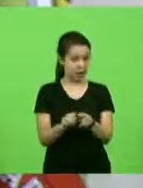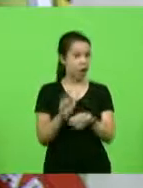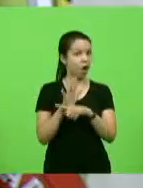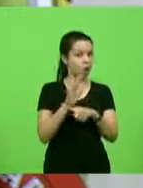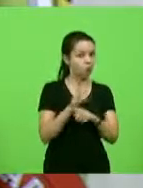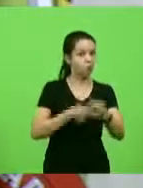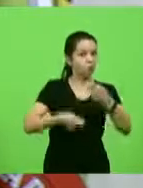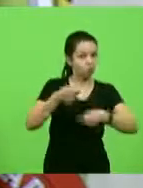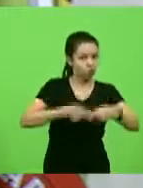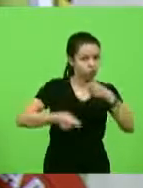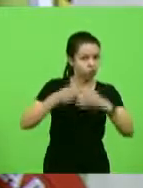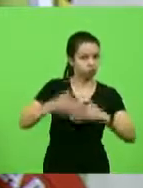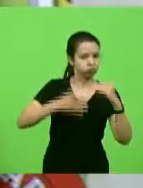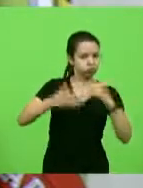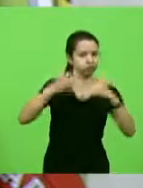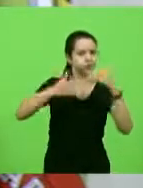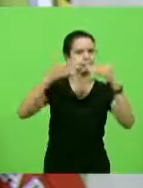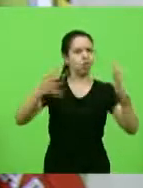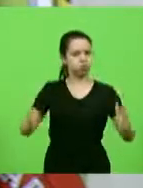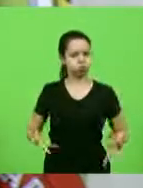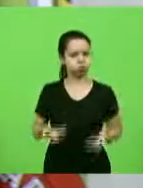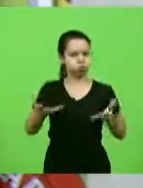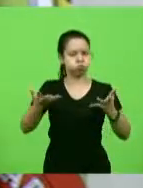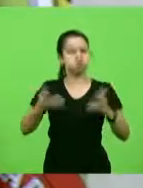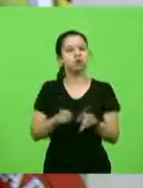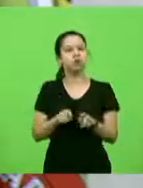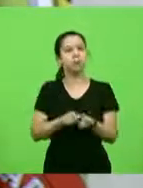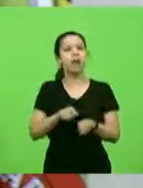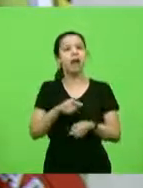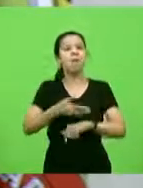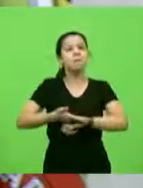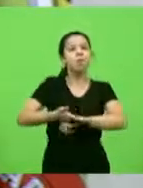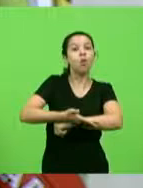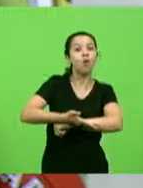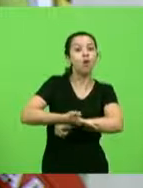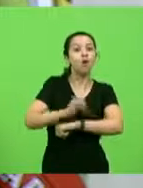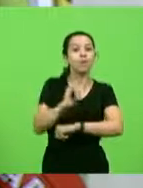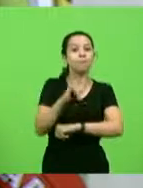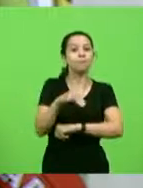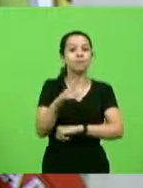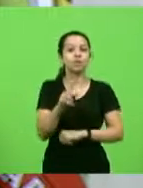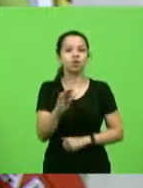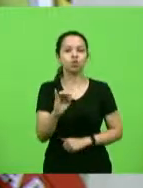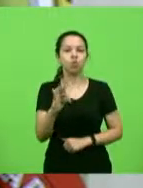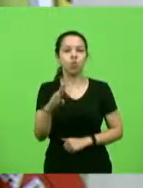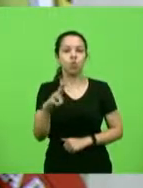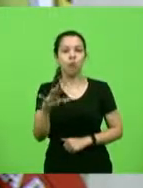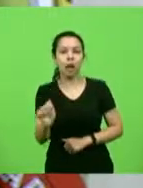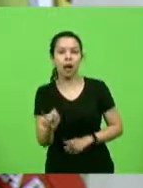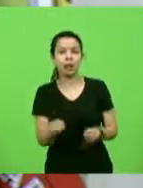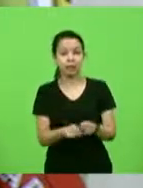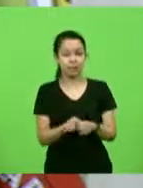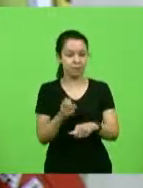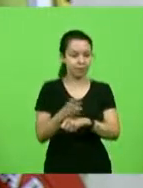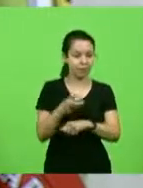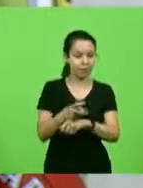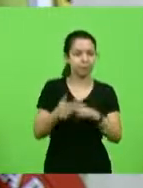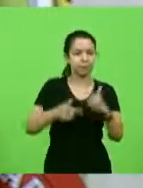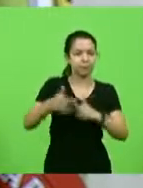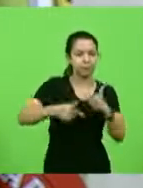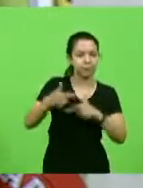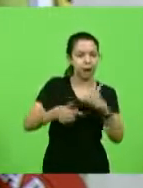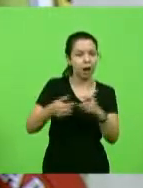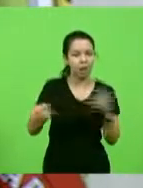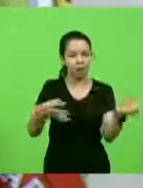Para dar impulso, inclusive, ao porto de Imbituba, abrir novas oportunidades para a região sul-catarinense, em